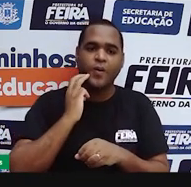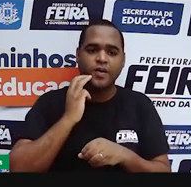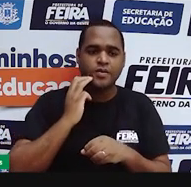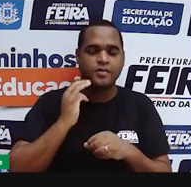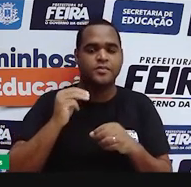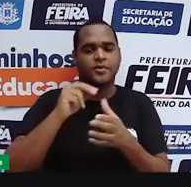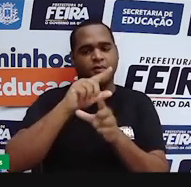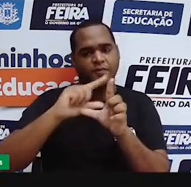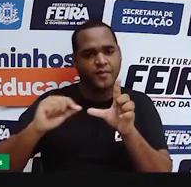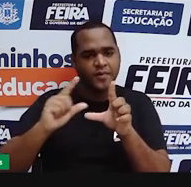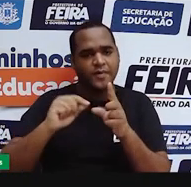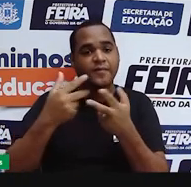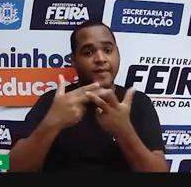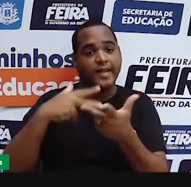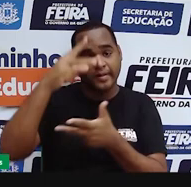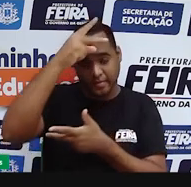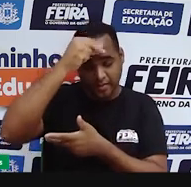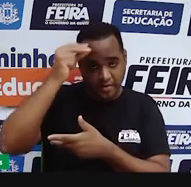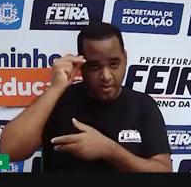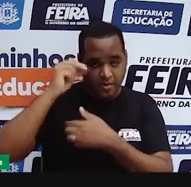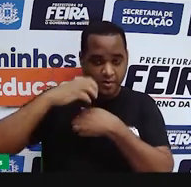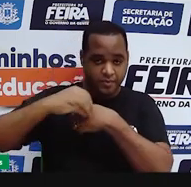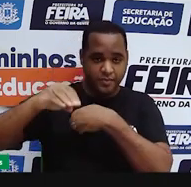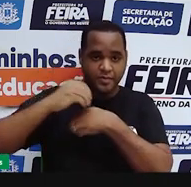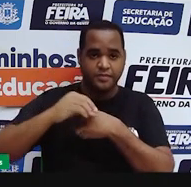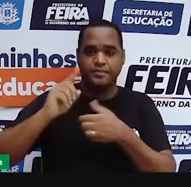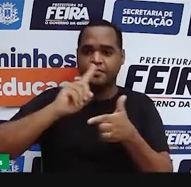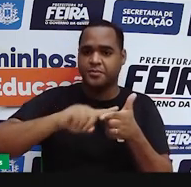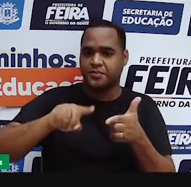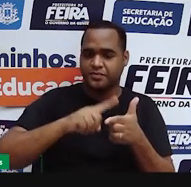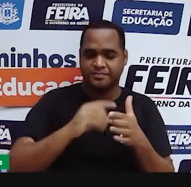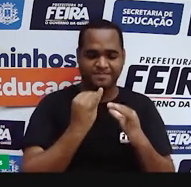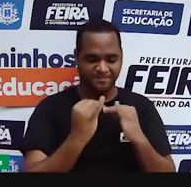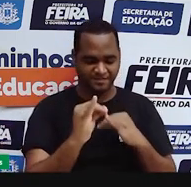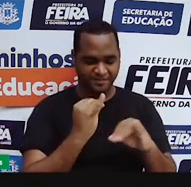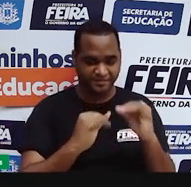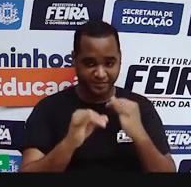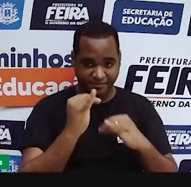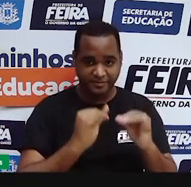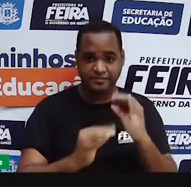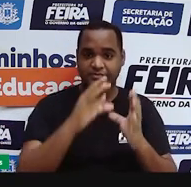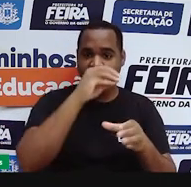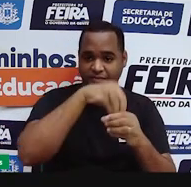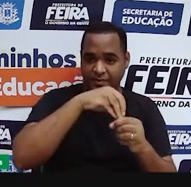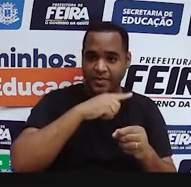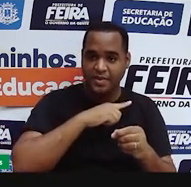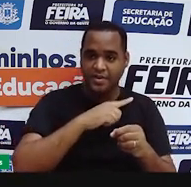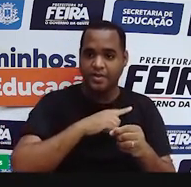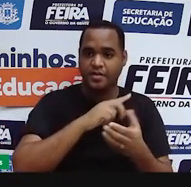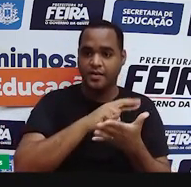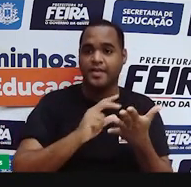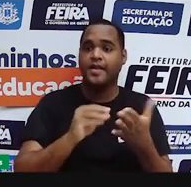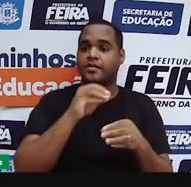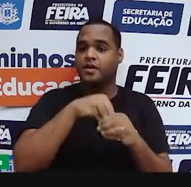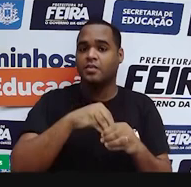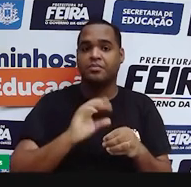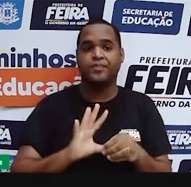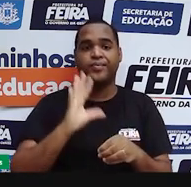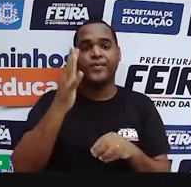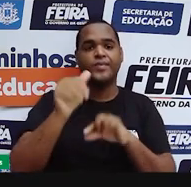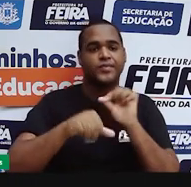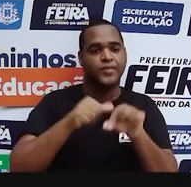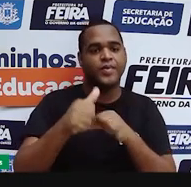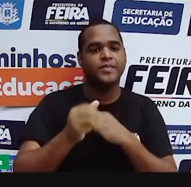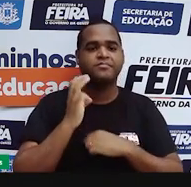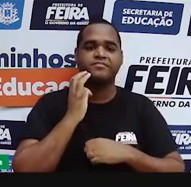E isso foi verdade. A prefeitura informou que foi um problema lá no tratamento da água. Foi inserida essa substância química aqui que deu a